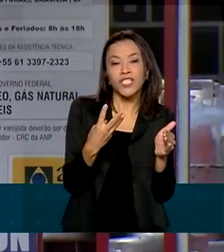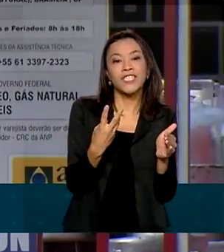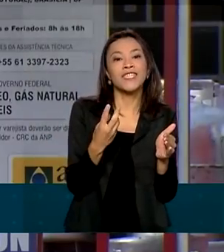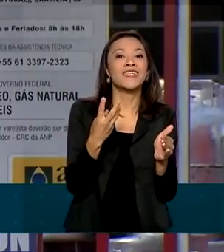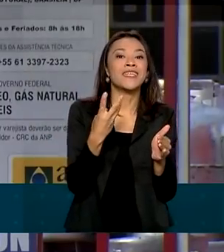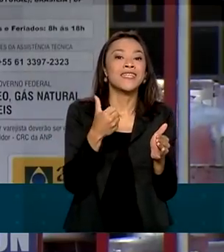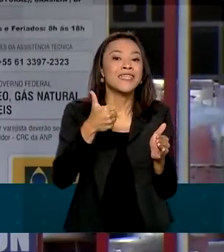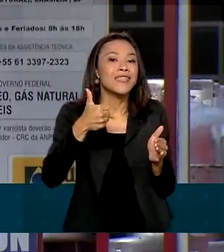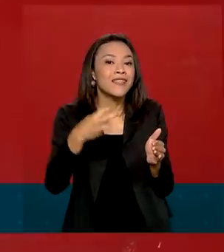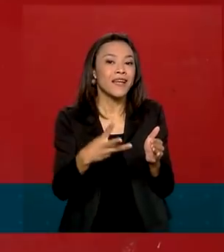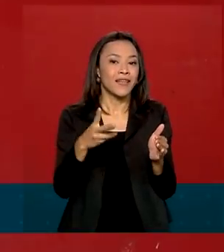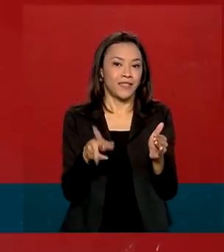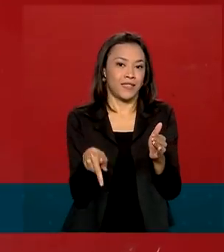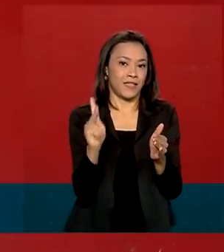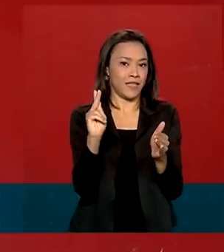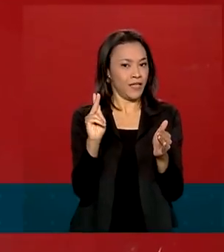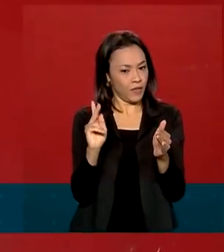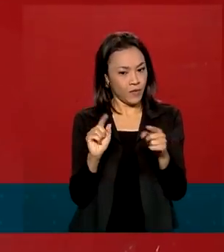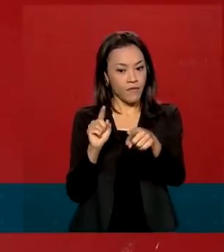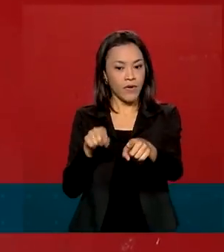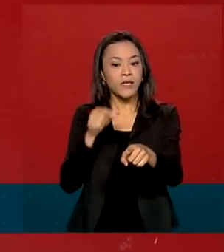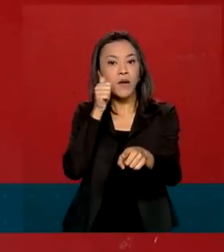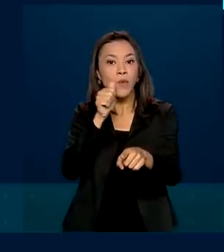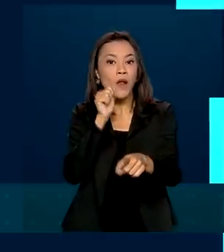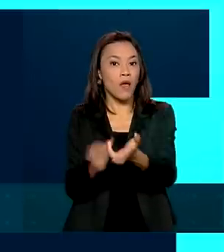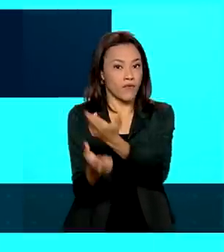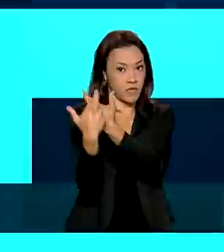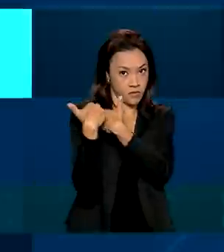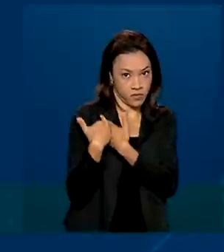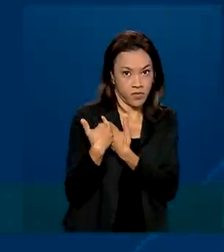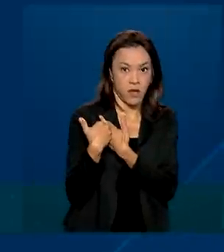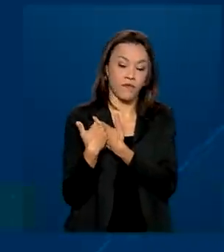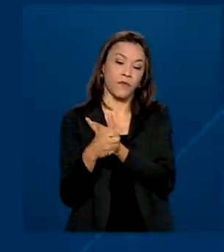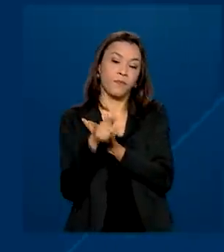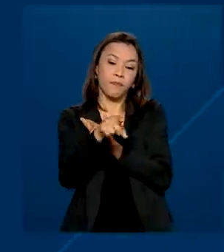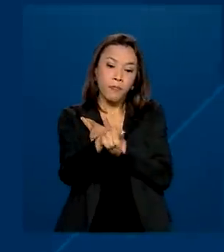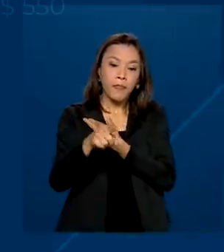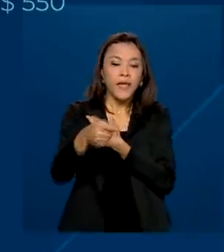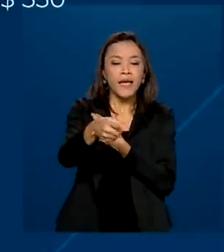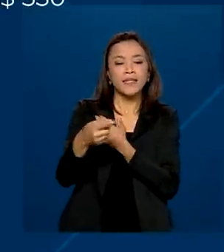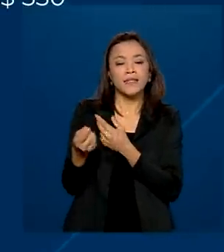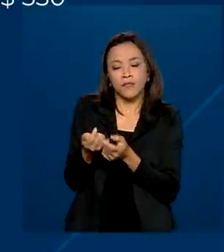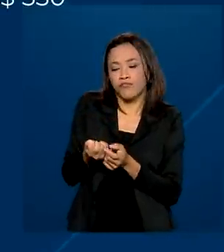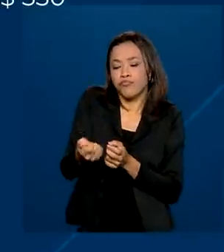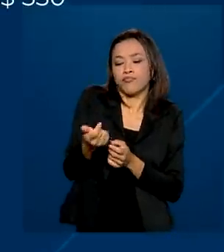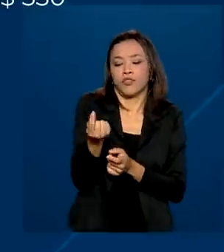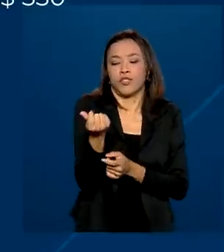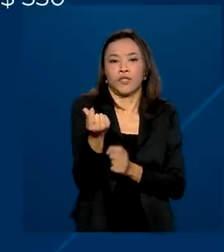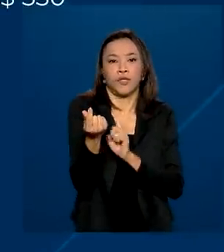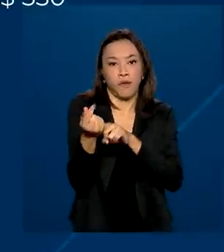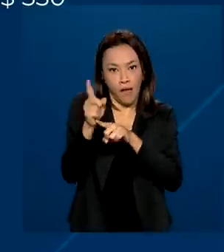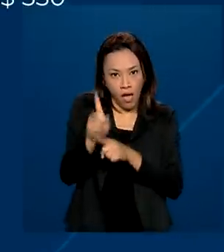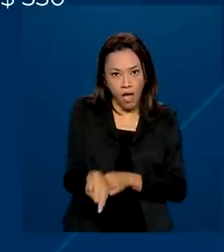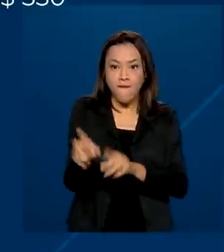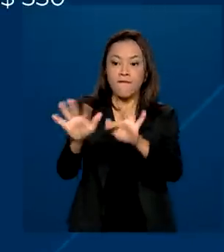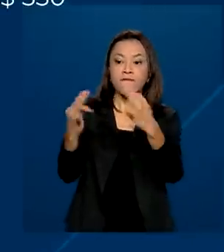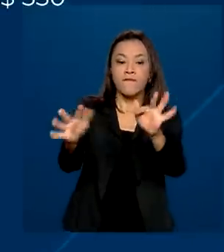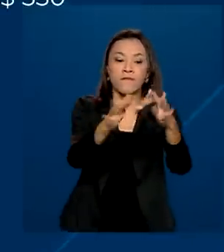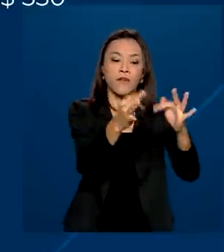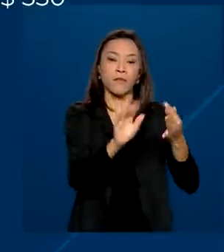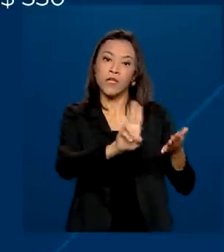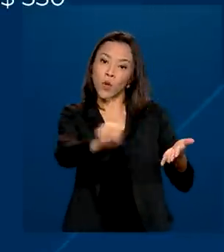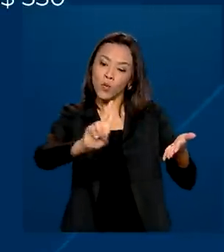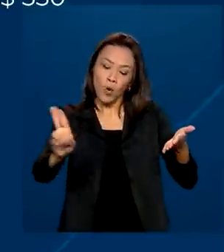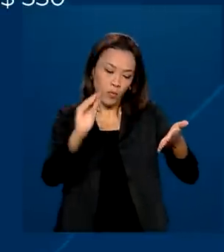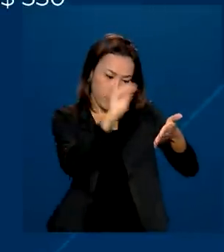preferência à mulher responsável pela família. O Vale Gás dos Brasileiros é destinado a famílias inscritas no Cadastro Único do